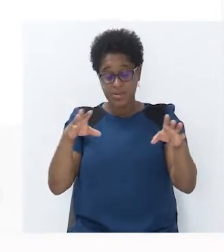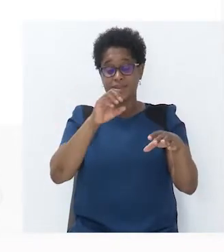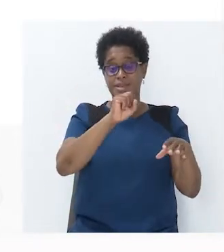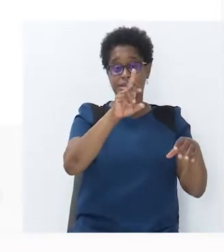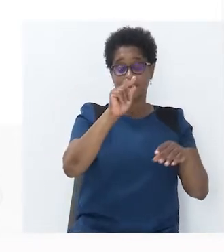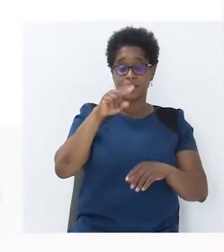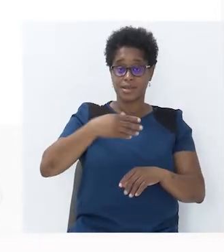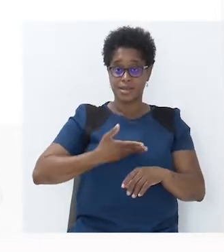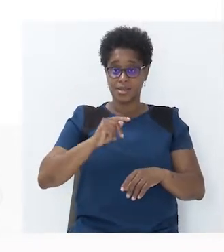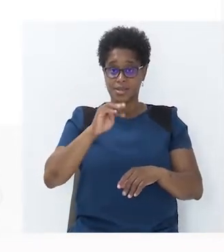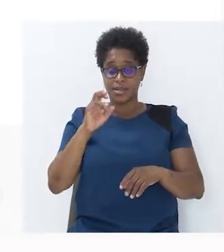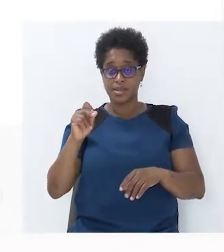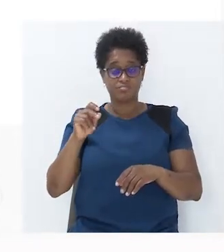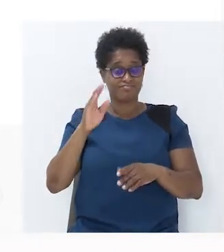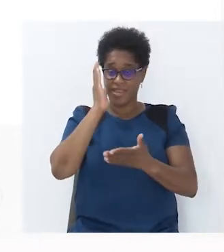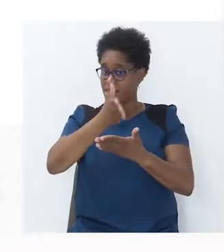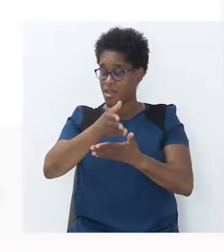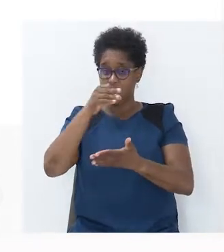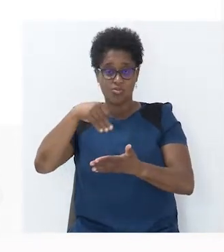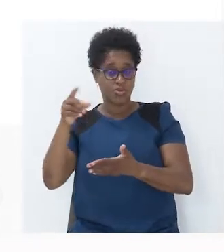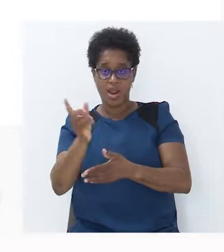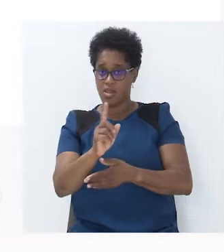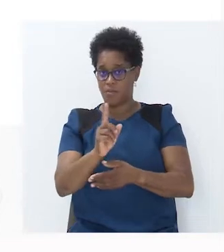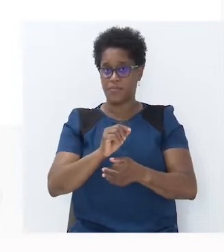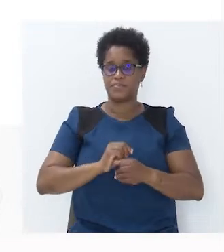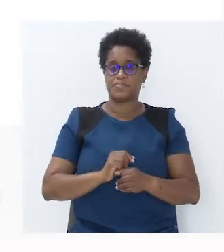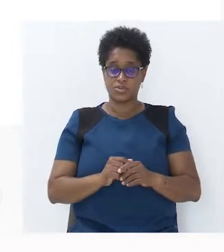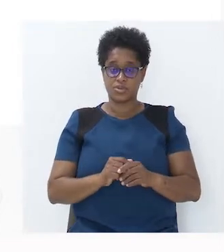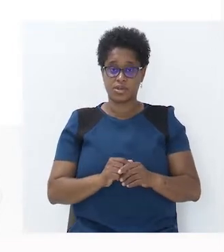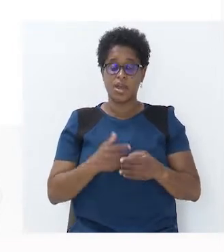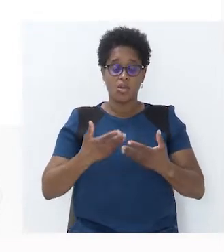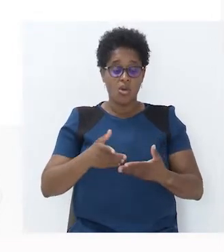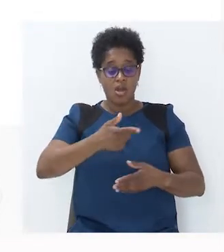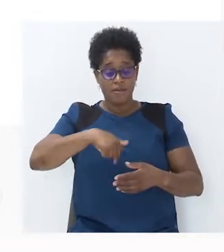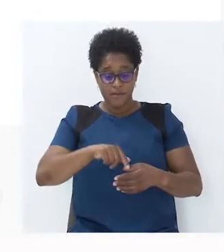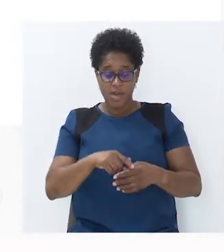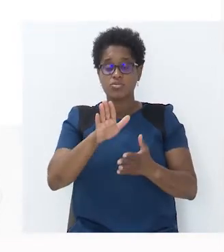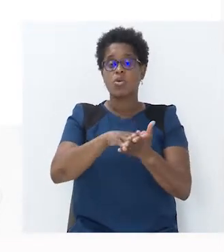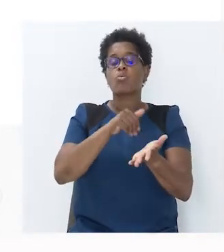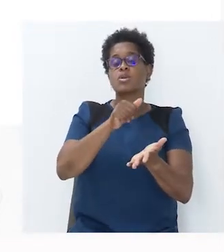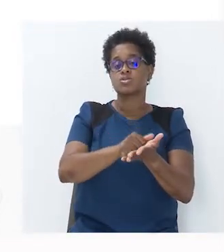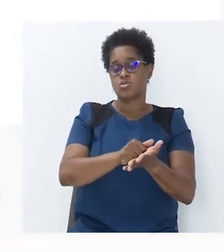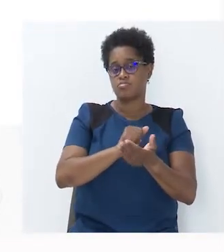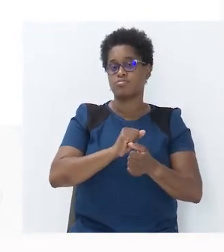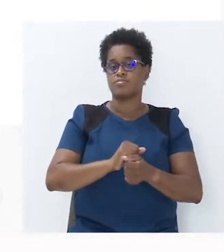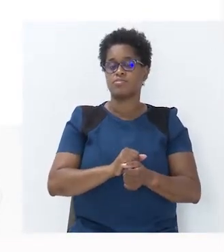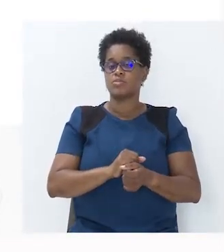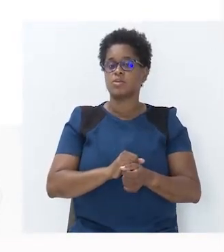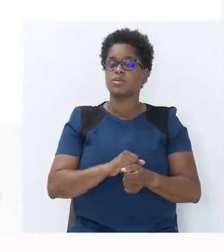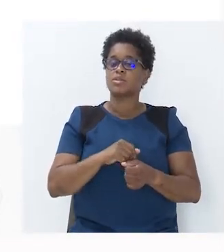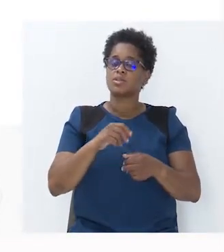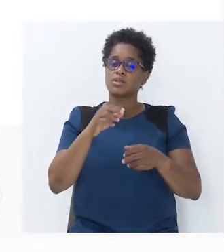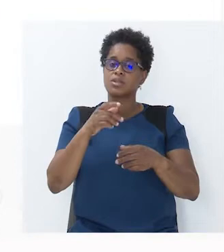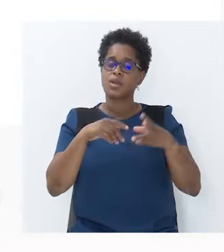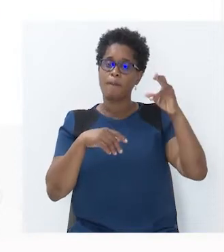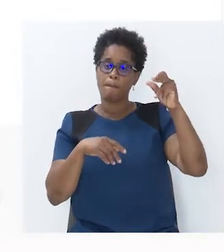são diretamente proporcionais. Vamos agora ao coração da linha